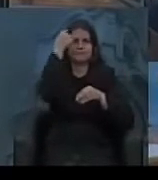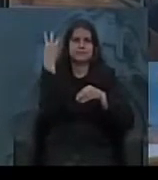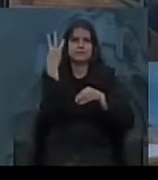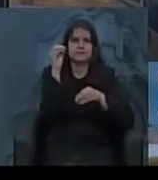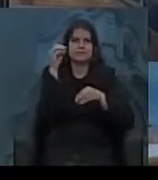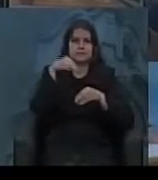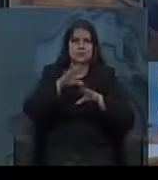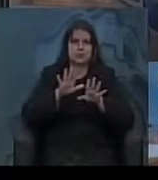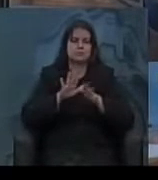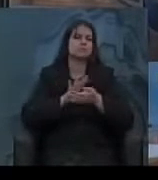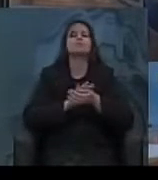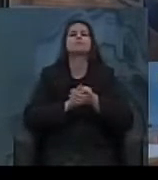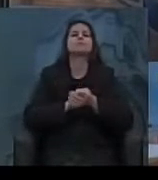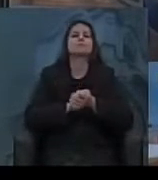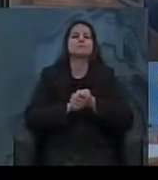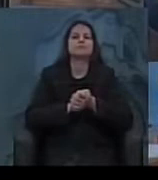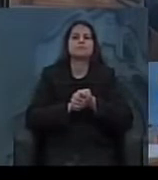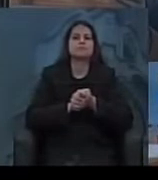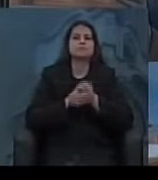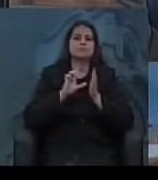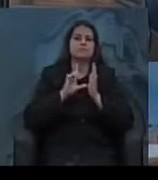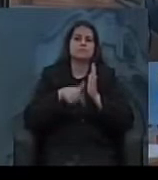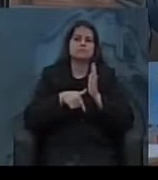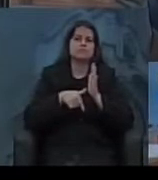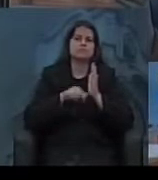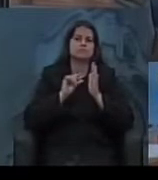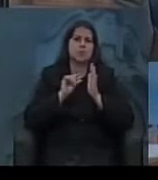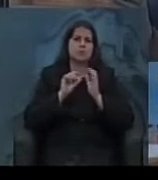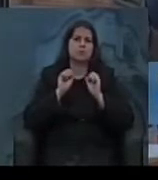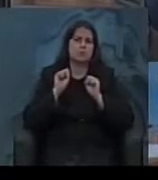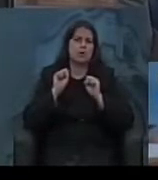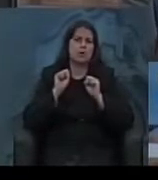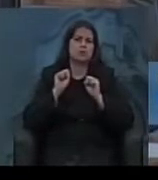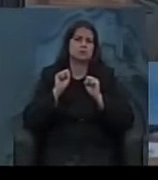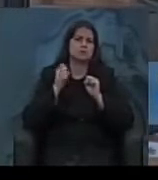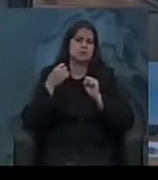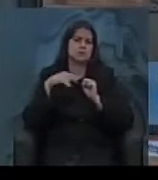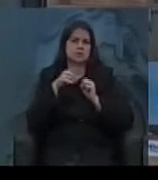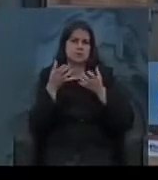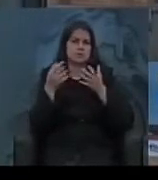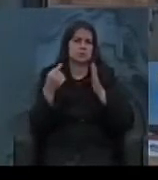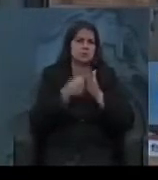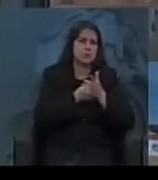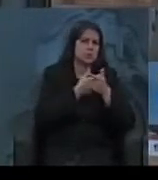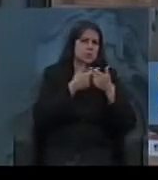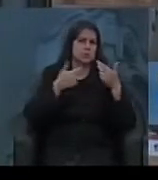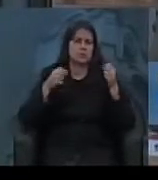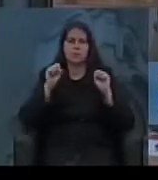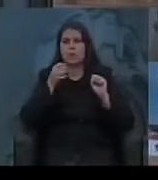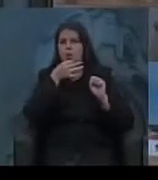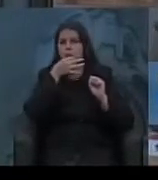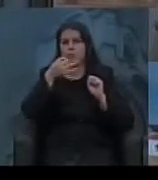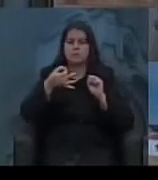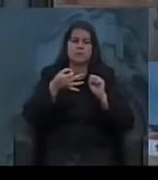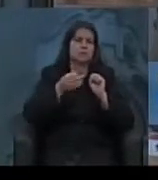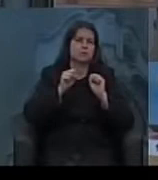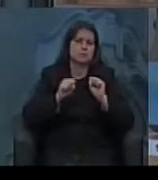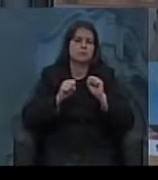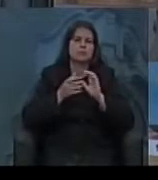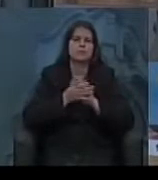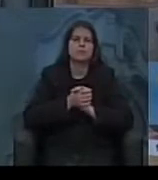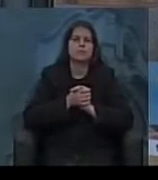isso em 30 minutos. E depois eu acho que vai ter um pouco de tempo para perguntas, alguns questionamentos.